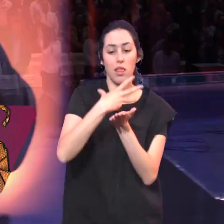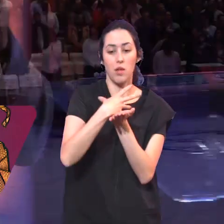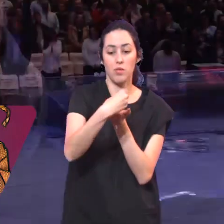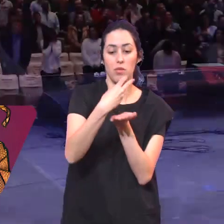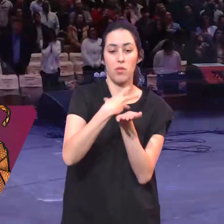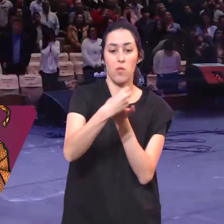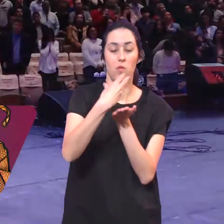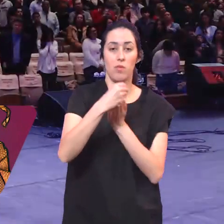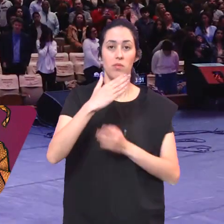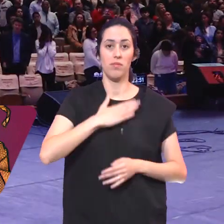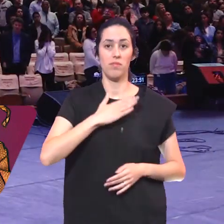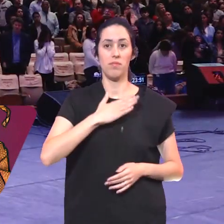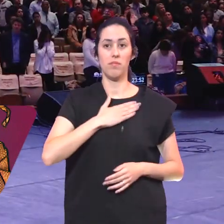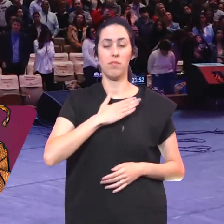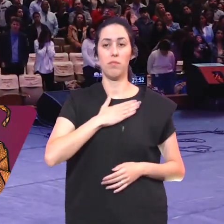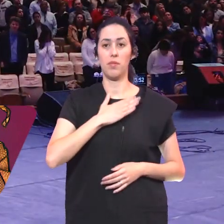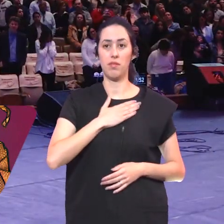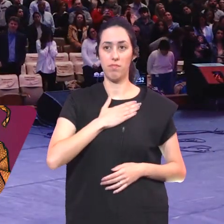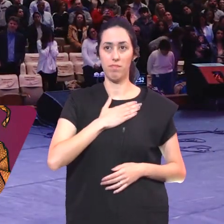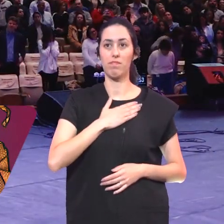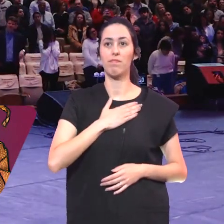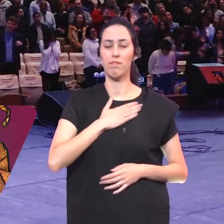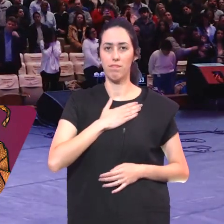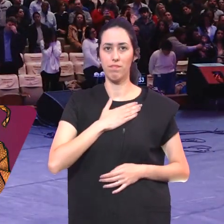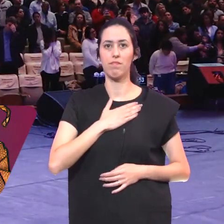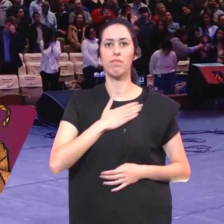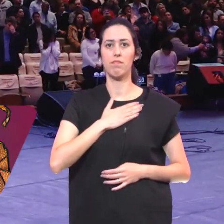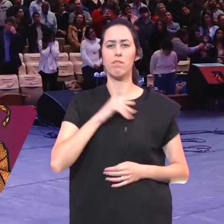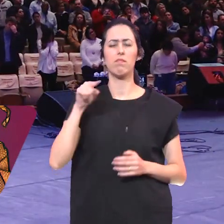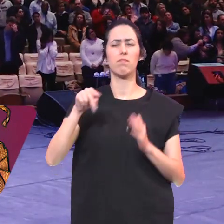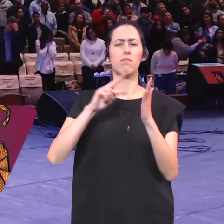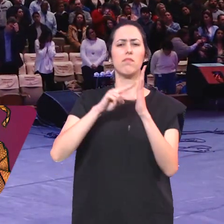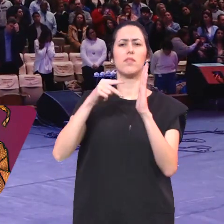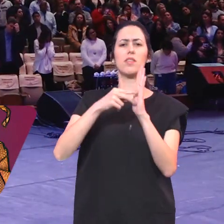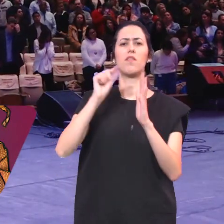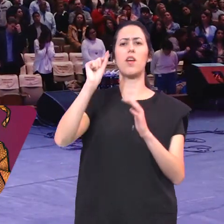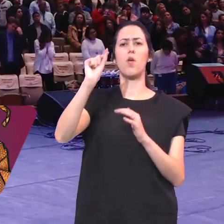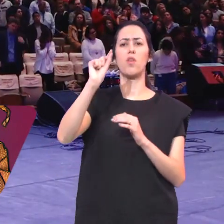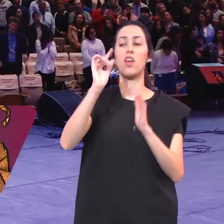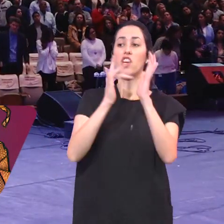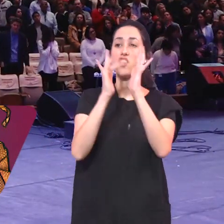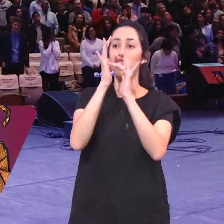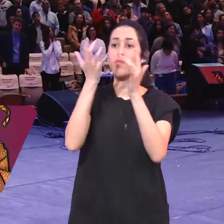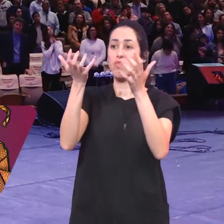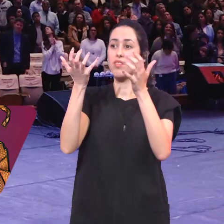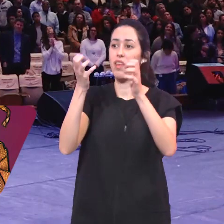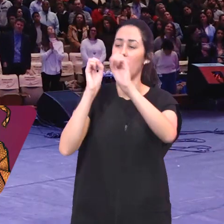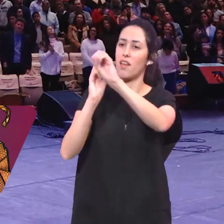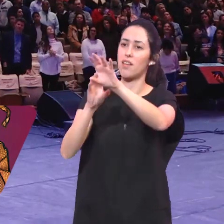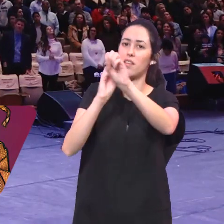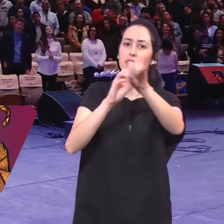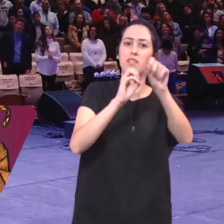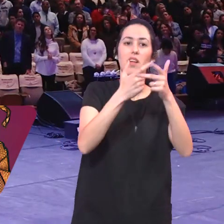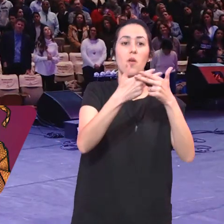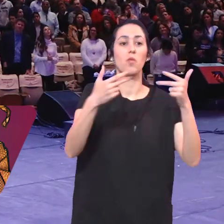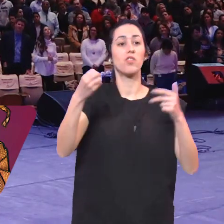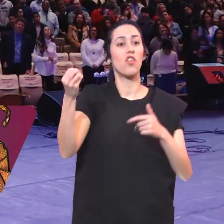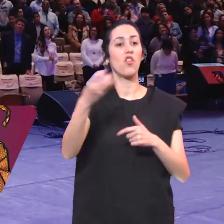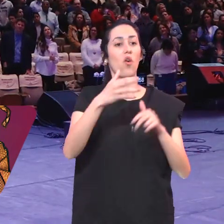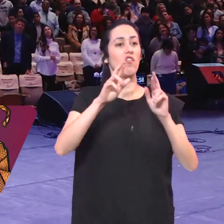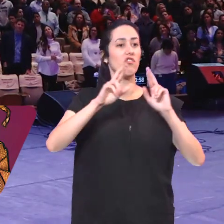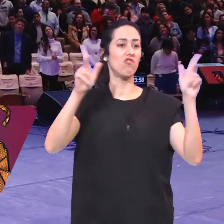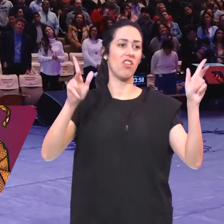Aprendam De mim Isso quer dizer Jesus Quer te ensinar Alguma coisa Nova Diferente